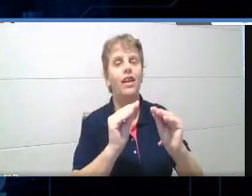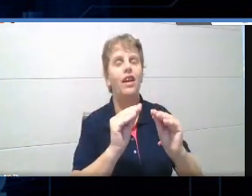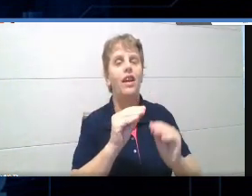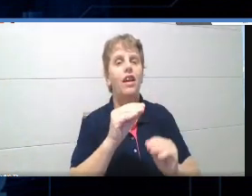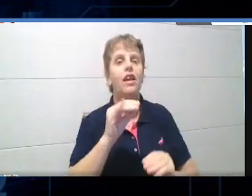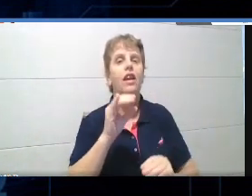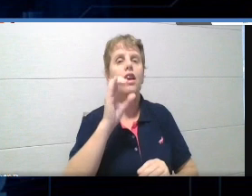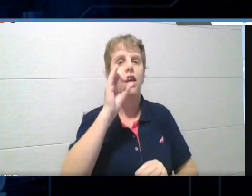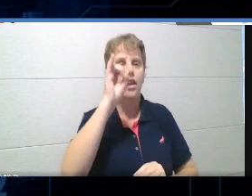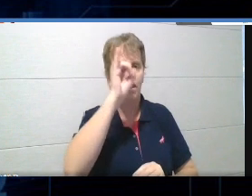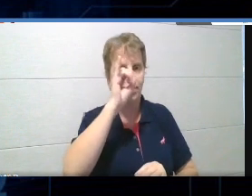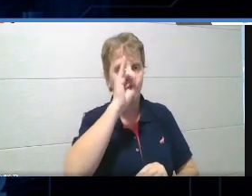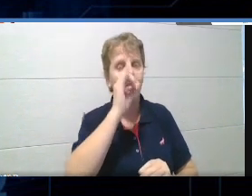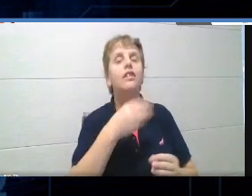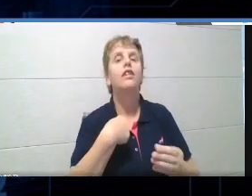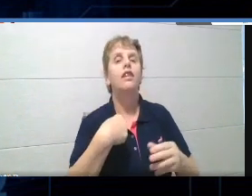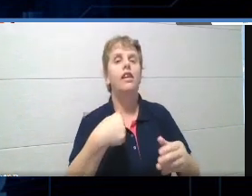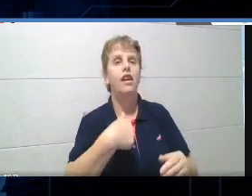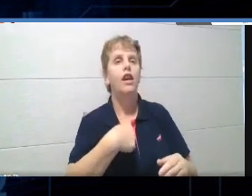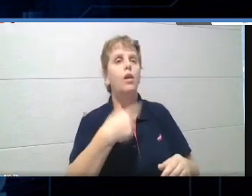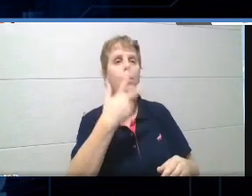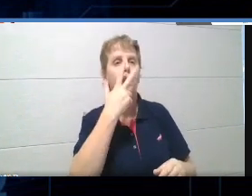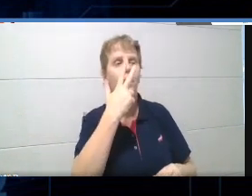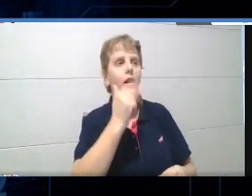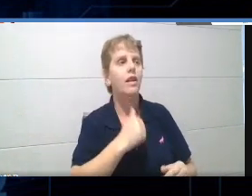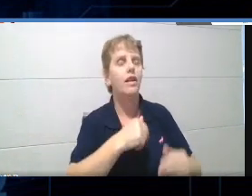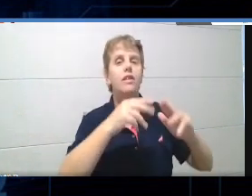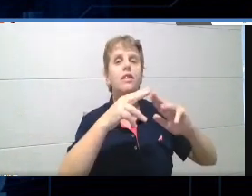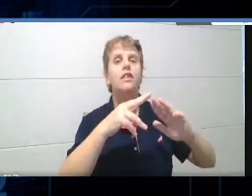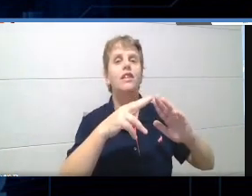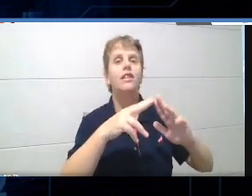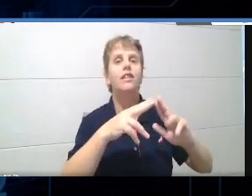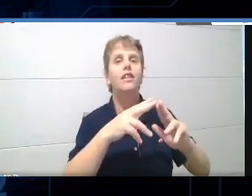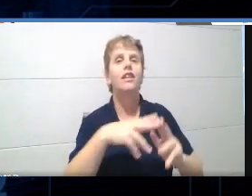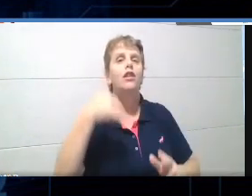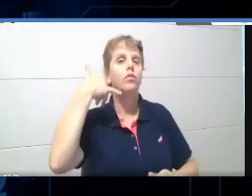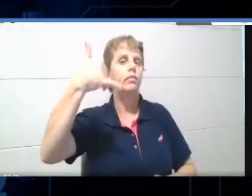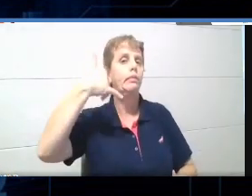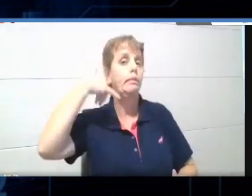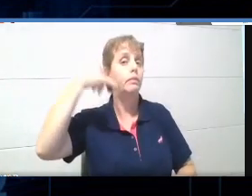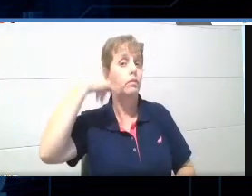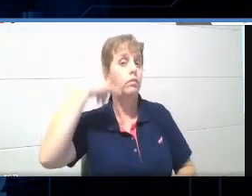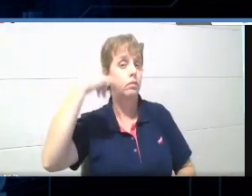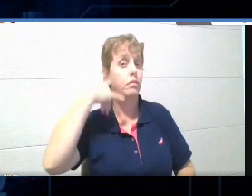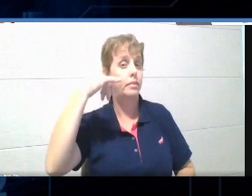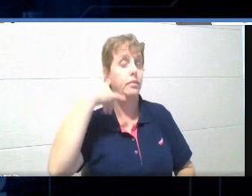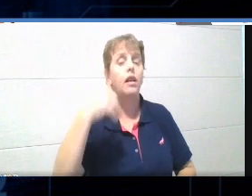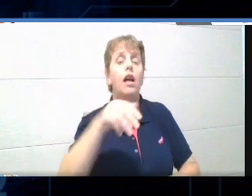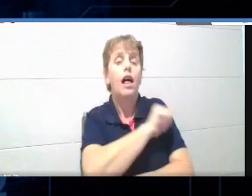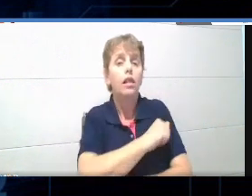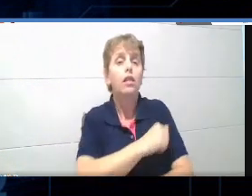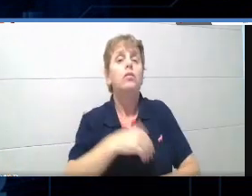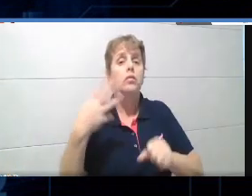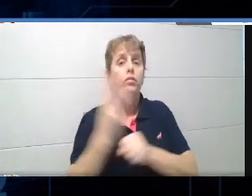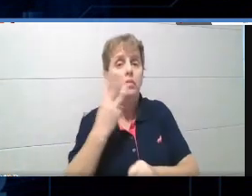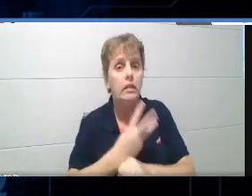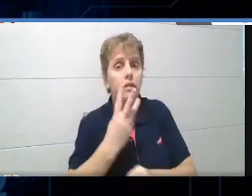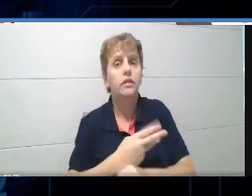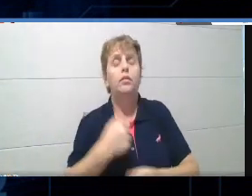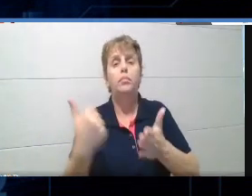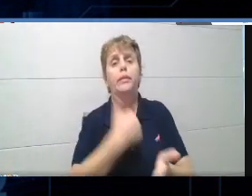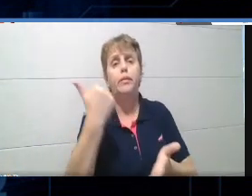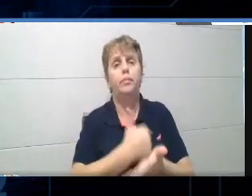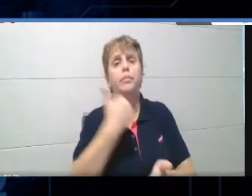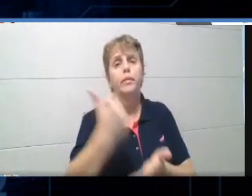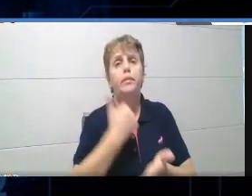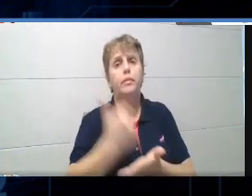um serviço de atendimento ao consumidor que os alunos chamam e tal e vem perguntando as coisas no WhatsApp. Então, a gente